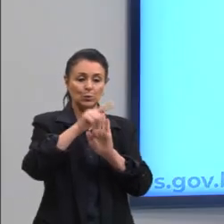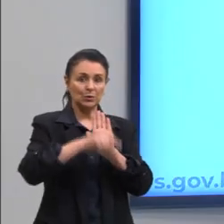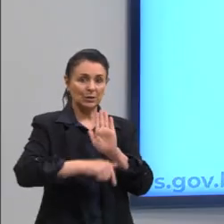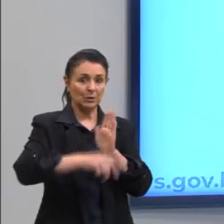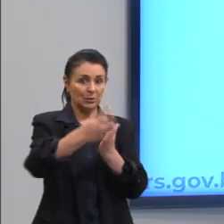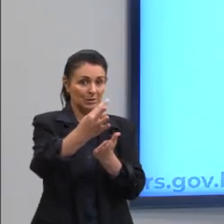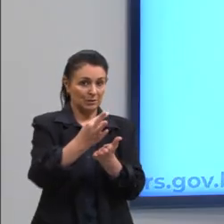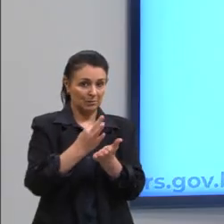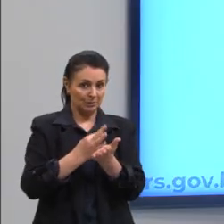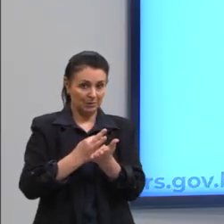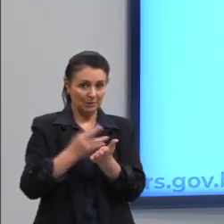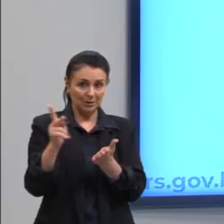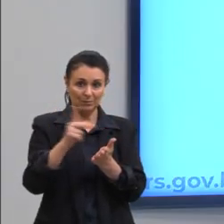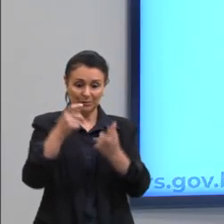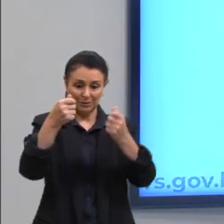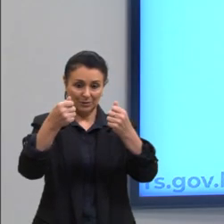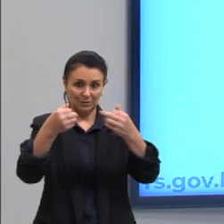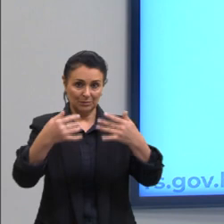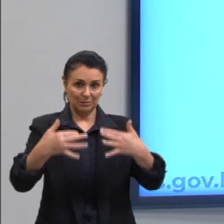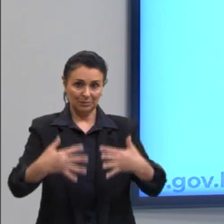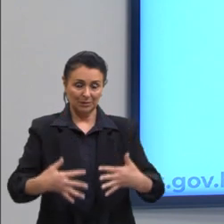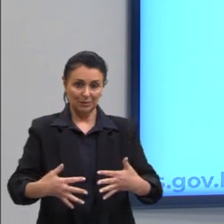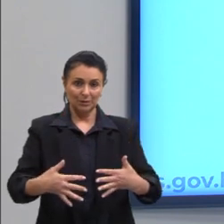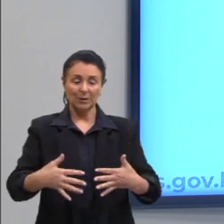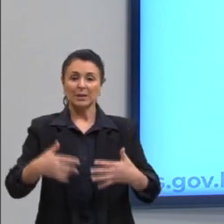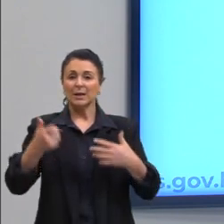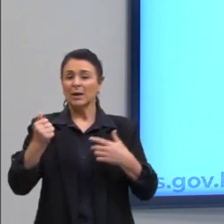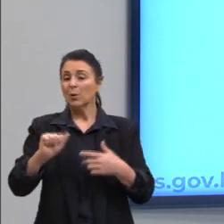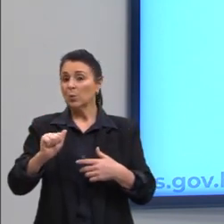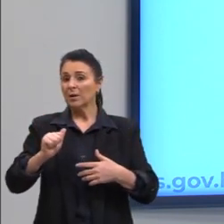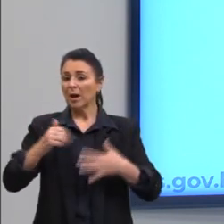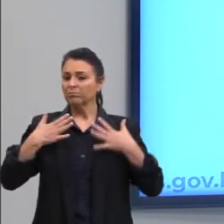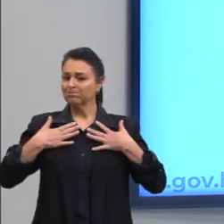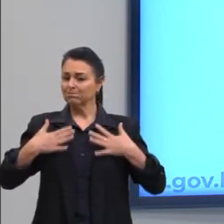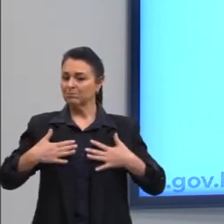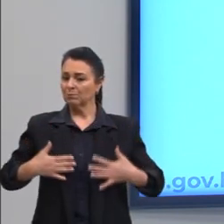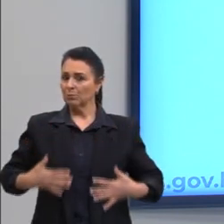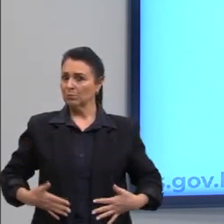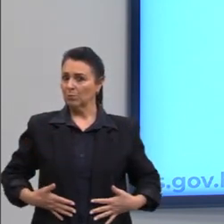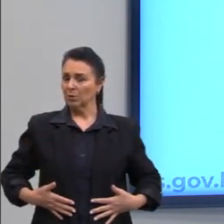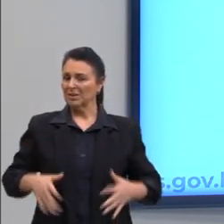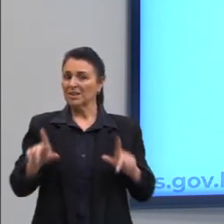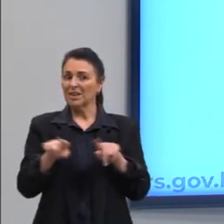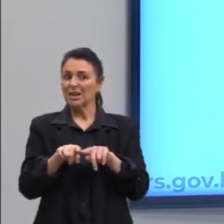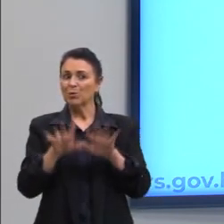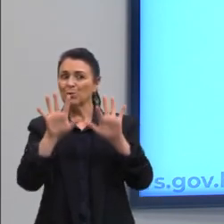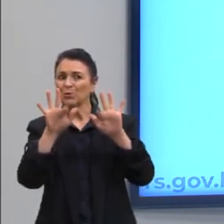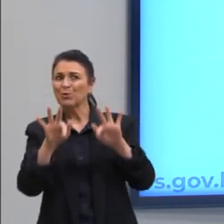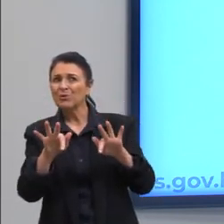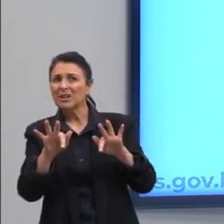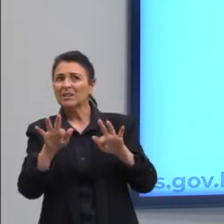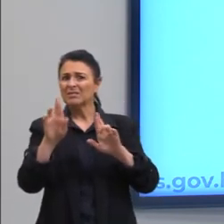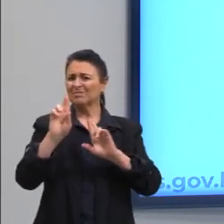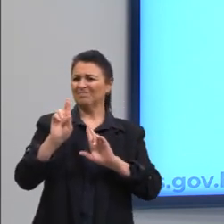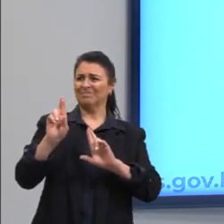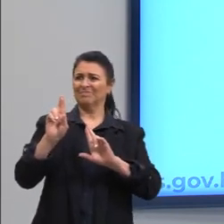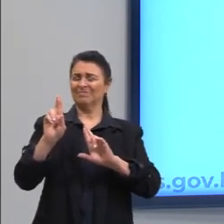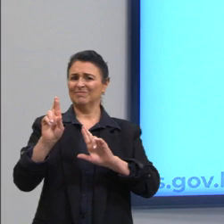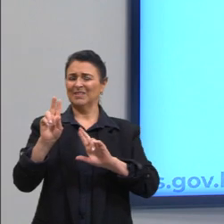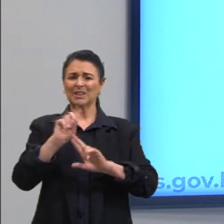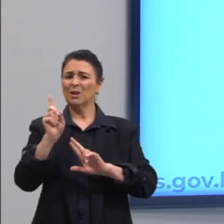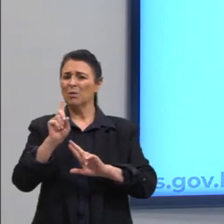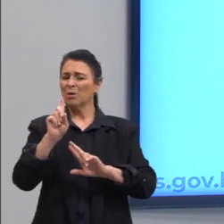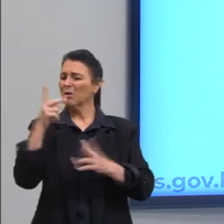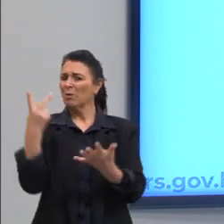que estamos falando, é o humor, quebra da expectativa, tá? Então, tanto a charge, o